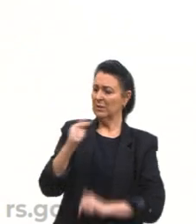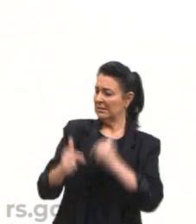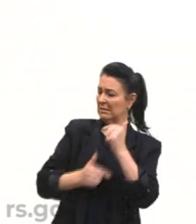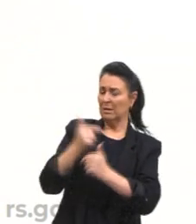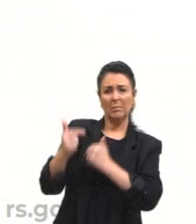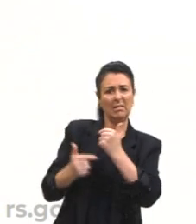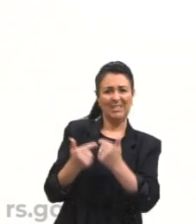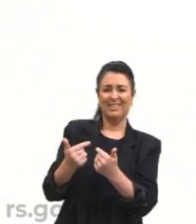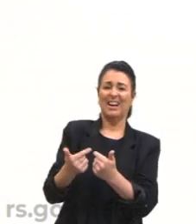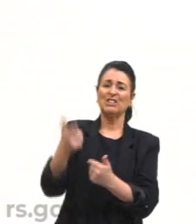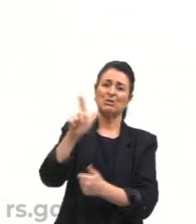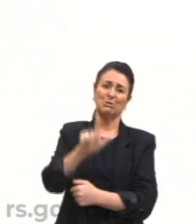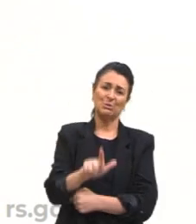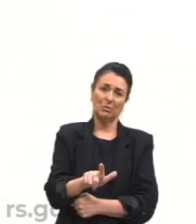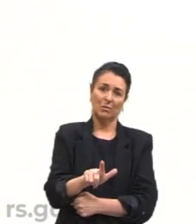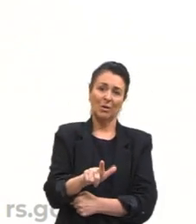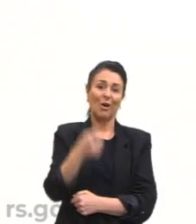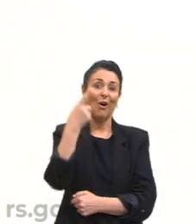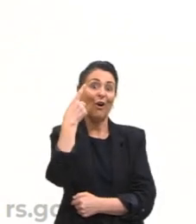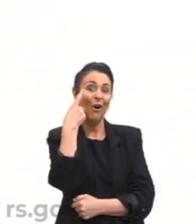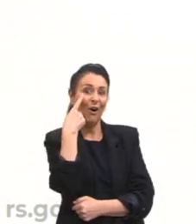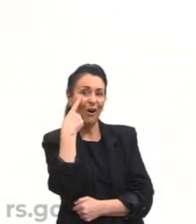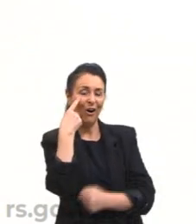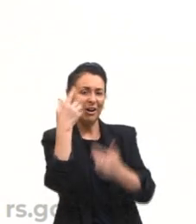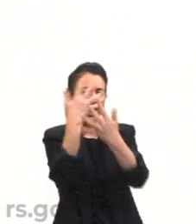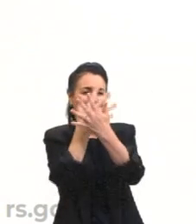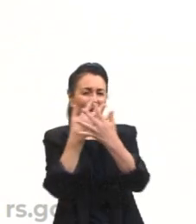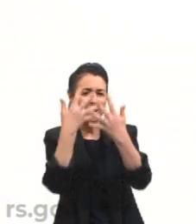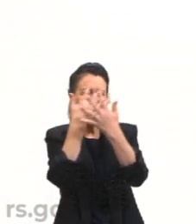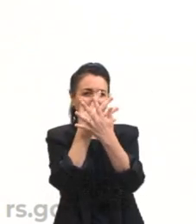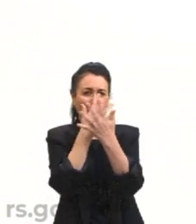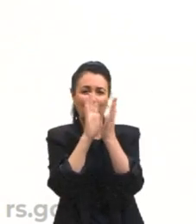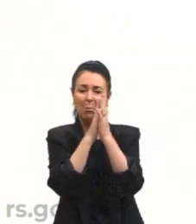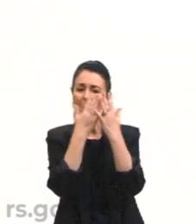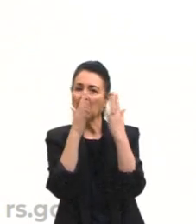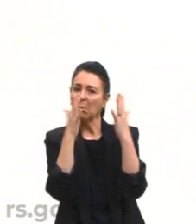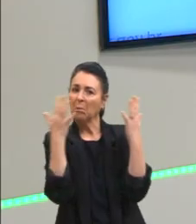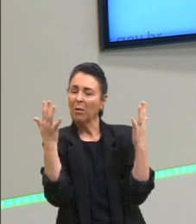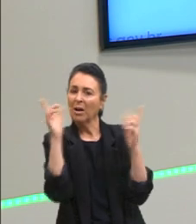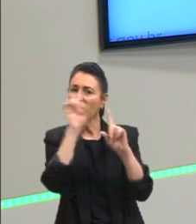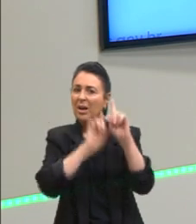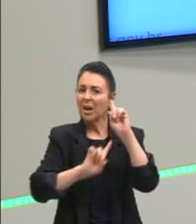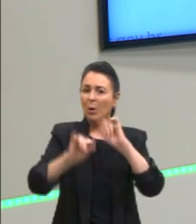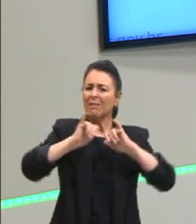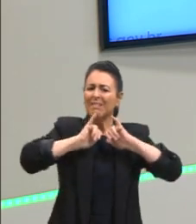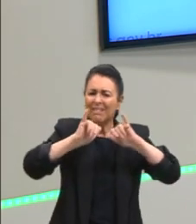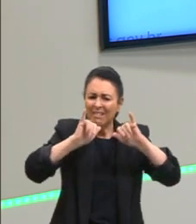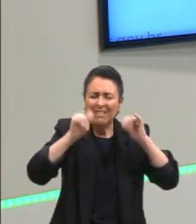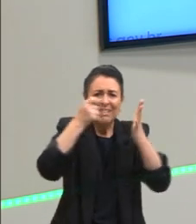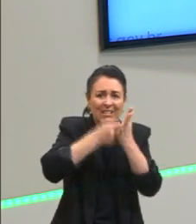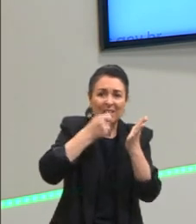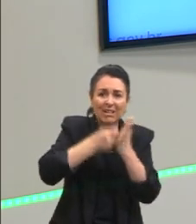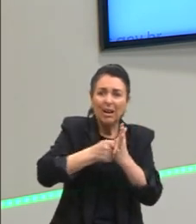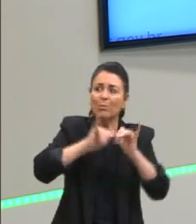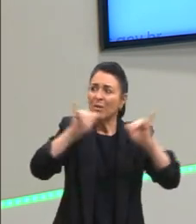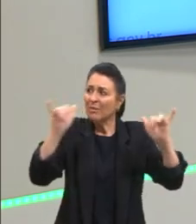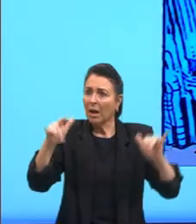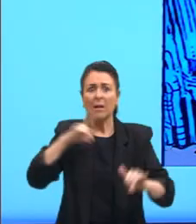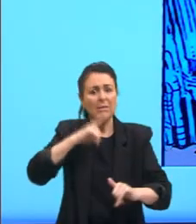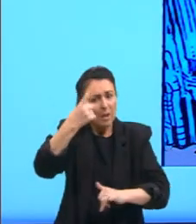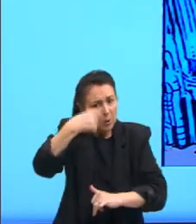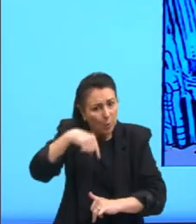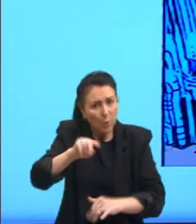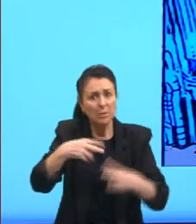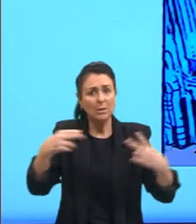aqui está a sombra, todos aplaudindo, e alguém tentando dizer, existem outras coisas, aqui o filósofo que já